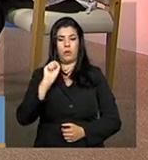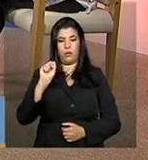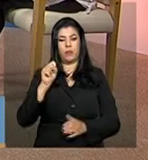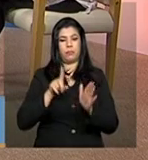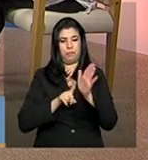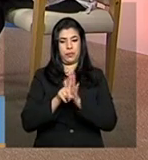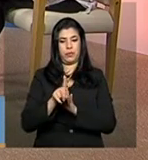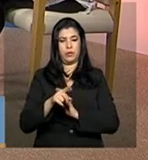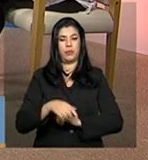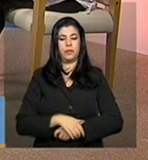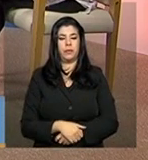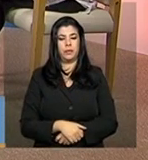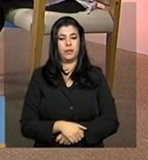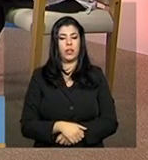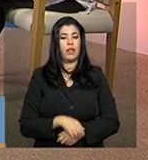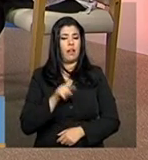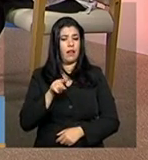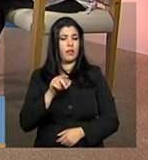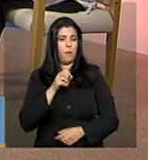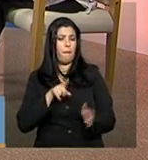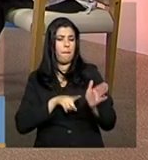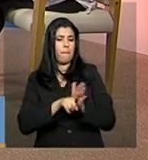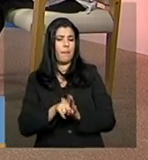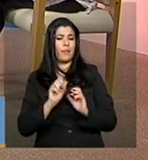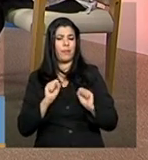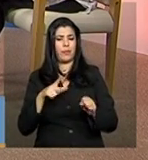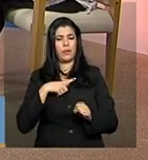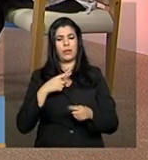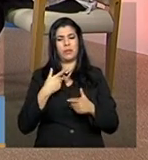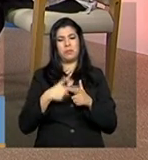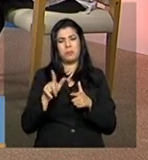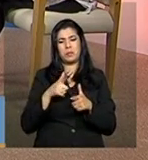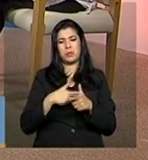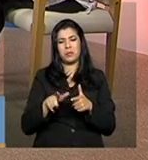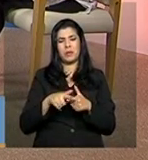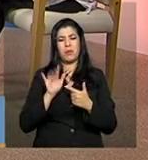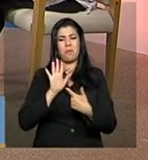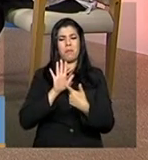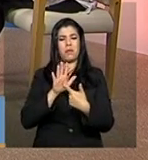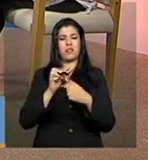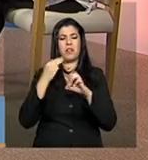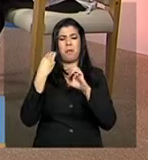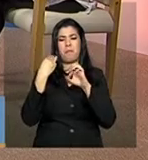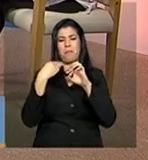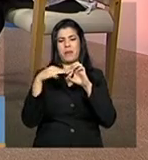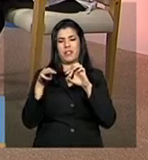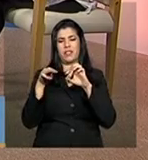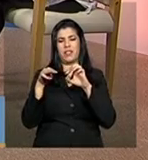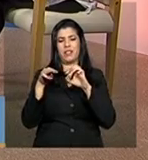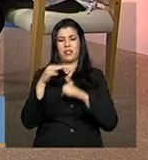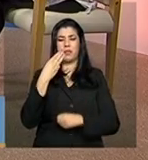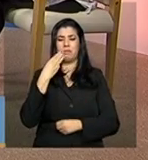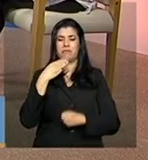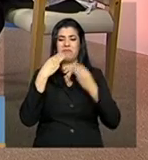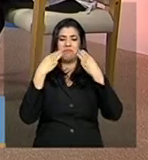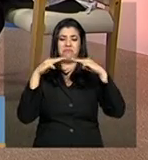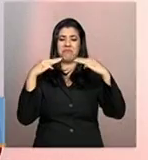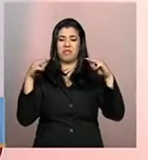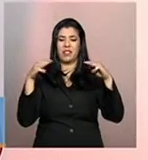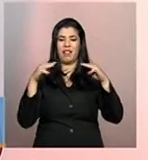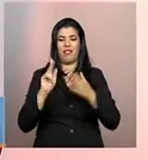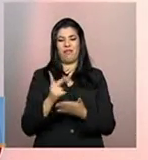questão número 8, ela pode apresentar um problema e aparecer uma mensagem de erro se não for observada que